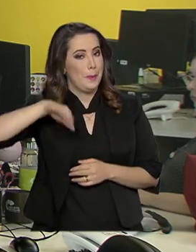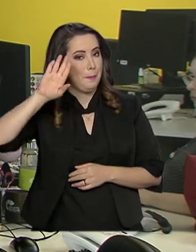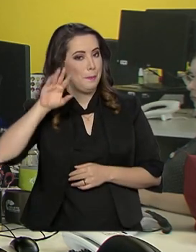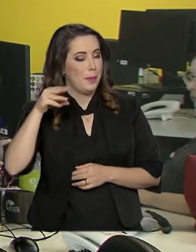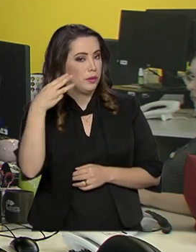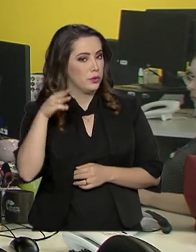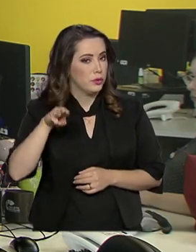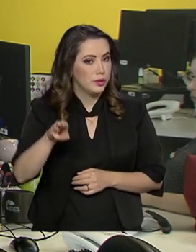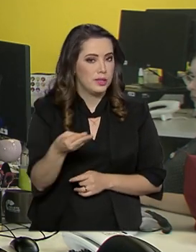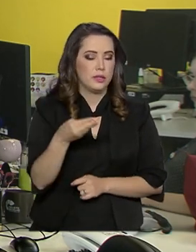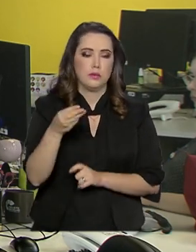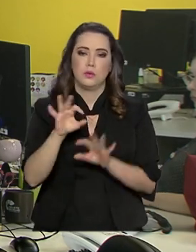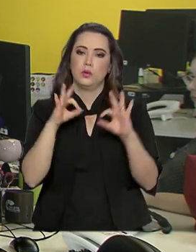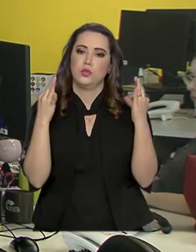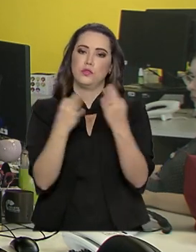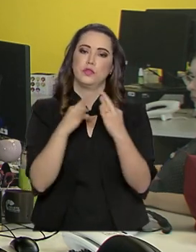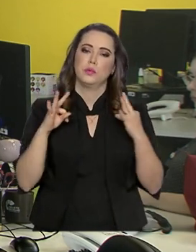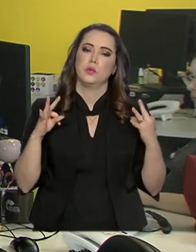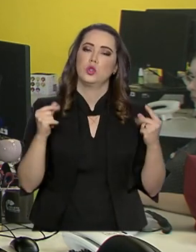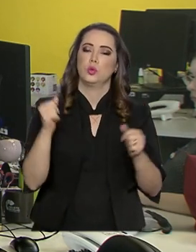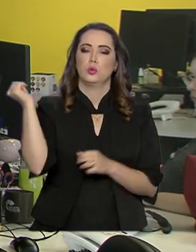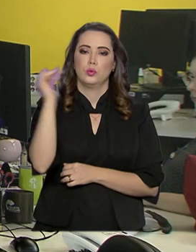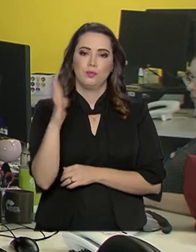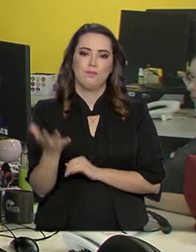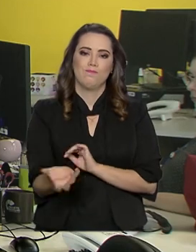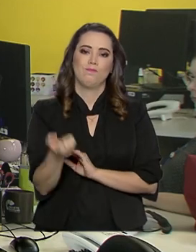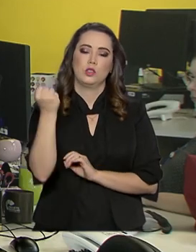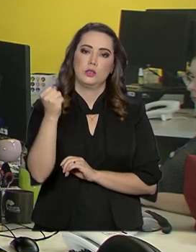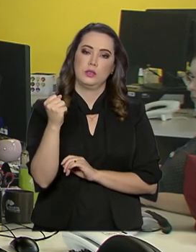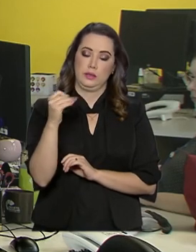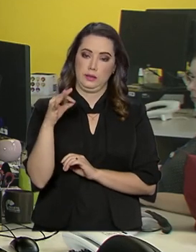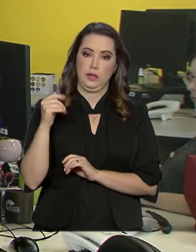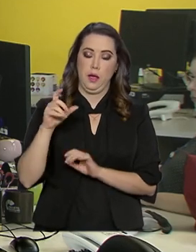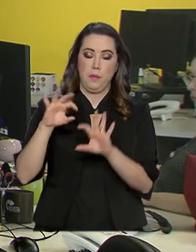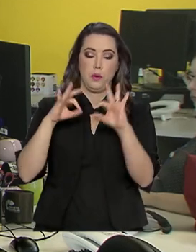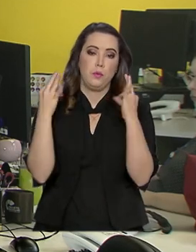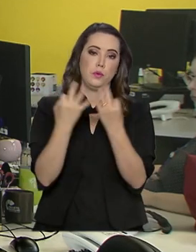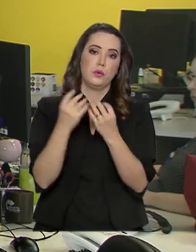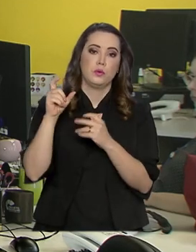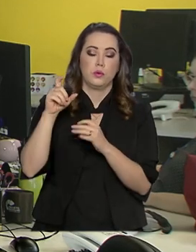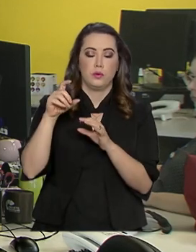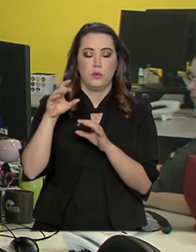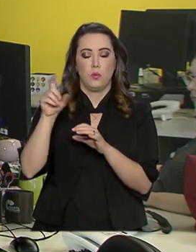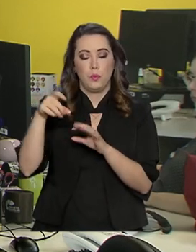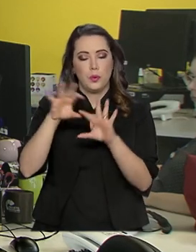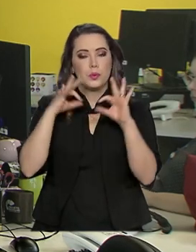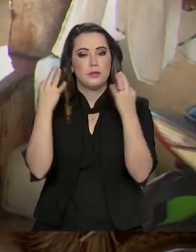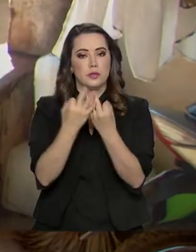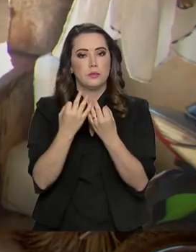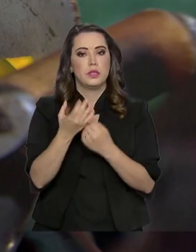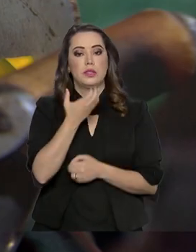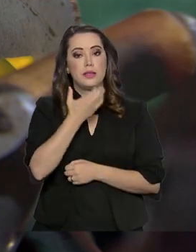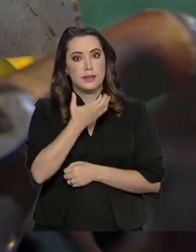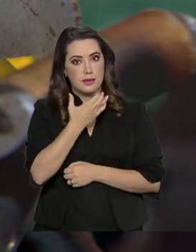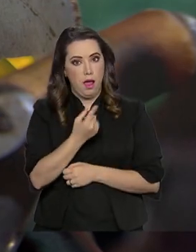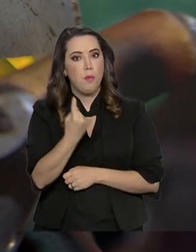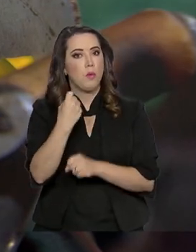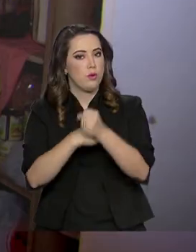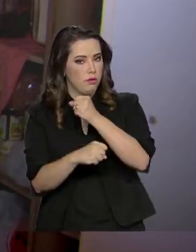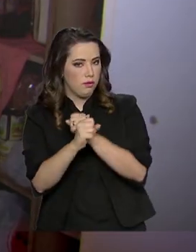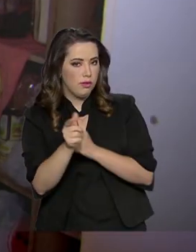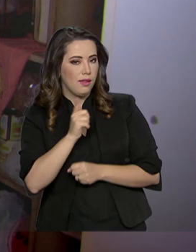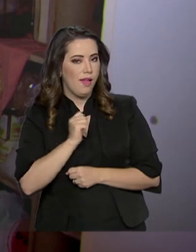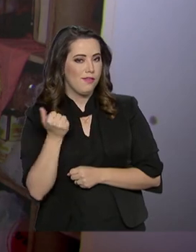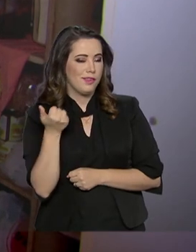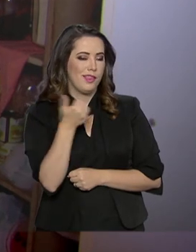13 milhões de famílias em todo o Brasil recebem o Bolsa Família. Em dezembro do ano passado, pela primeira vez, foi pago o 13º